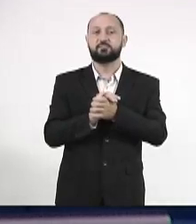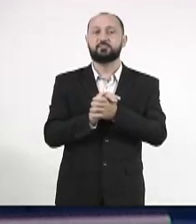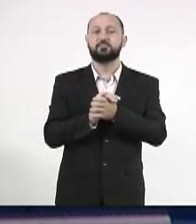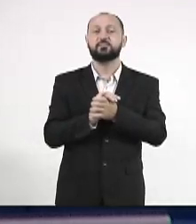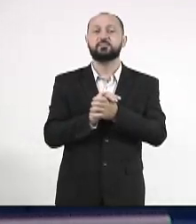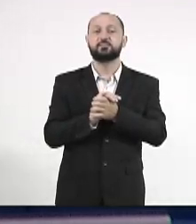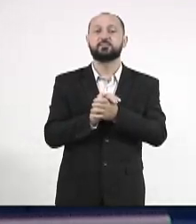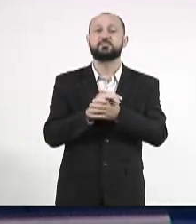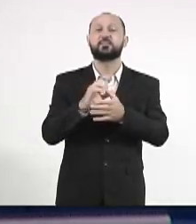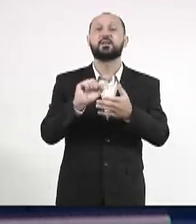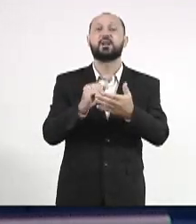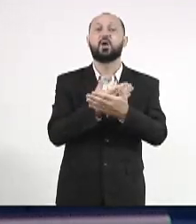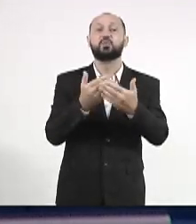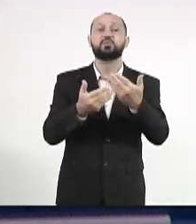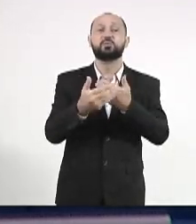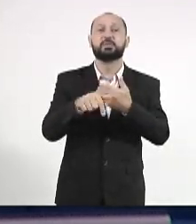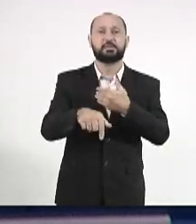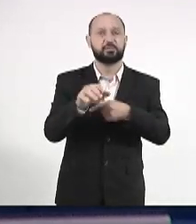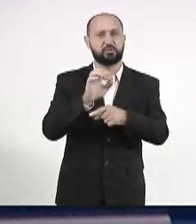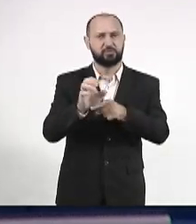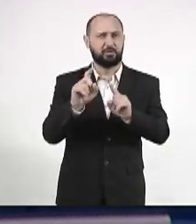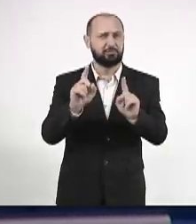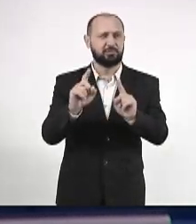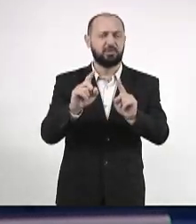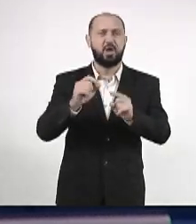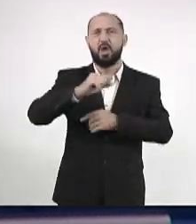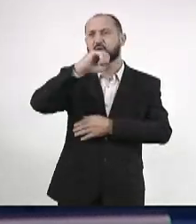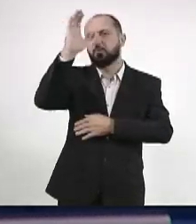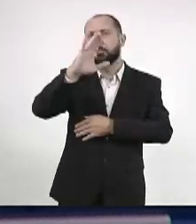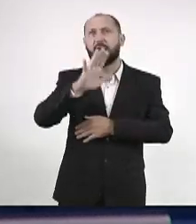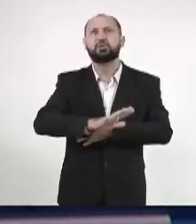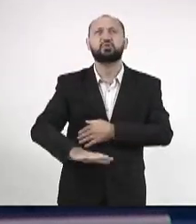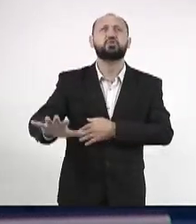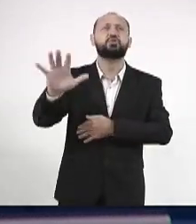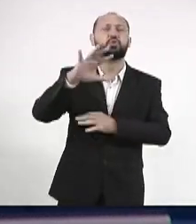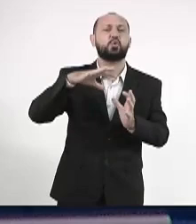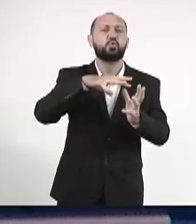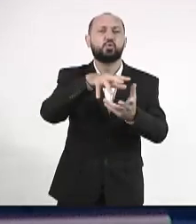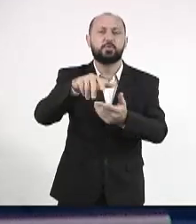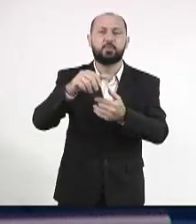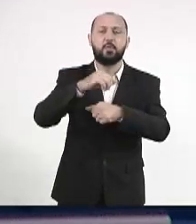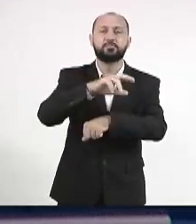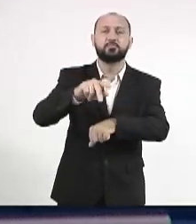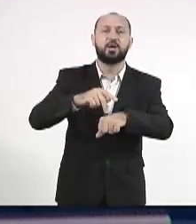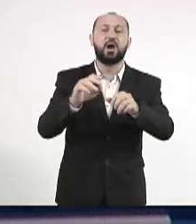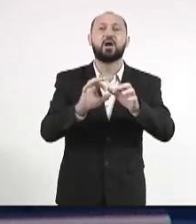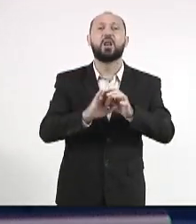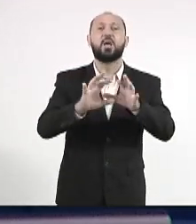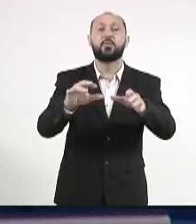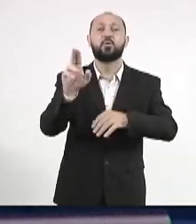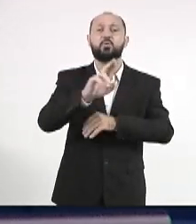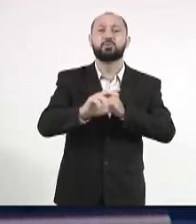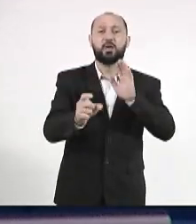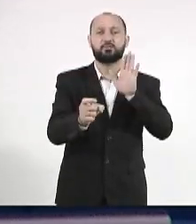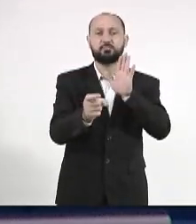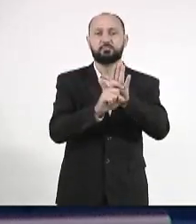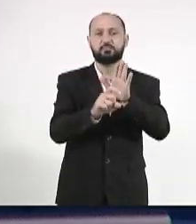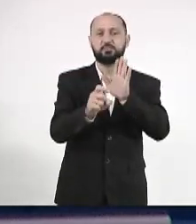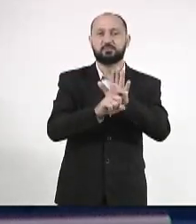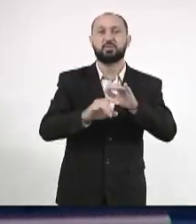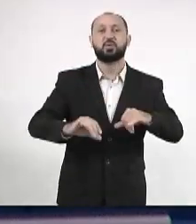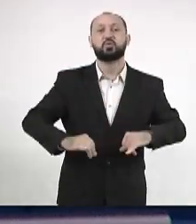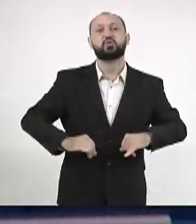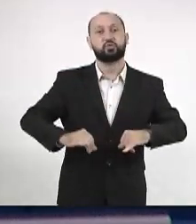que está acontecendo, não só aqui no Estado, isso está acontecendo no Brasil, no mundo todo. Países que liberaram o uso de droga estão